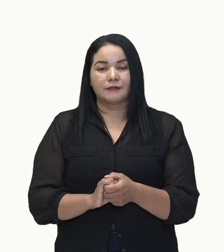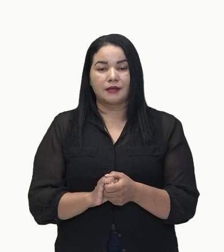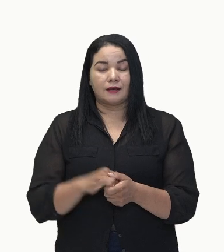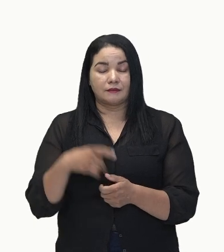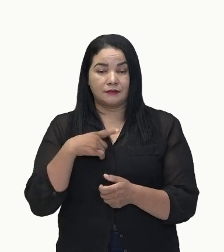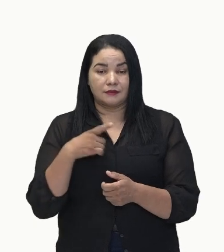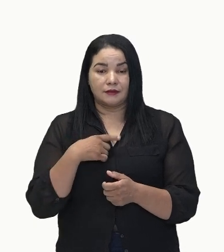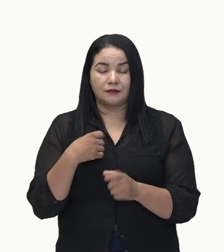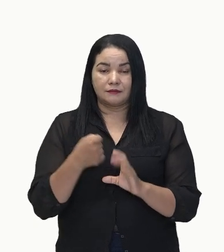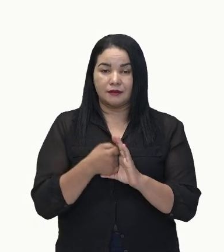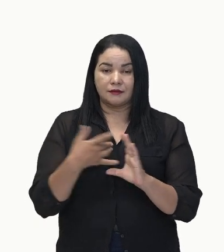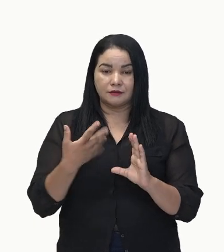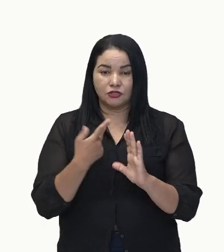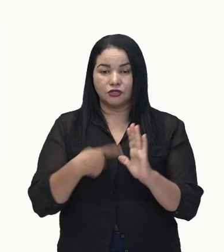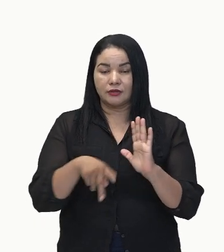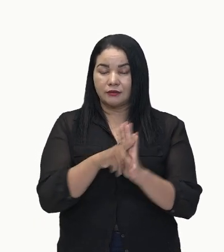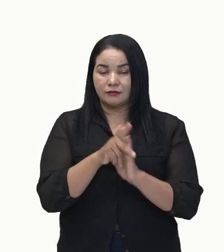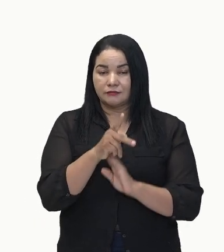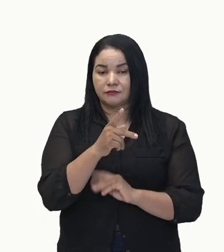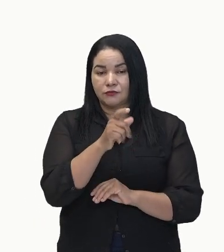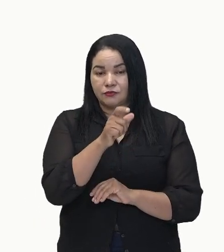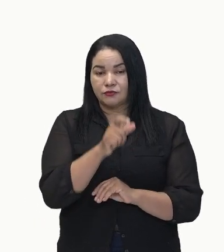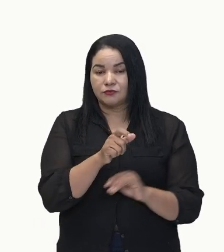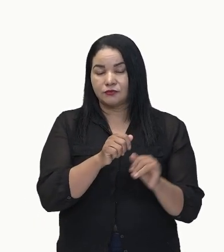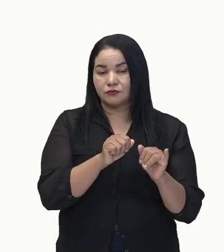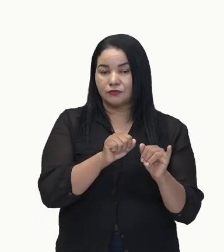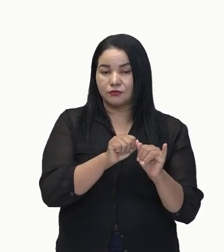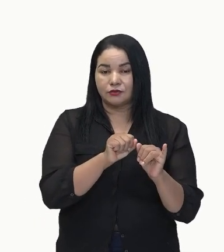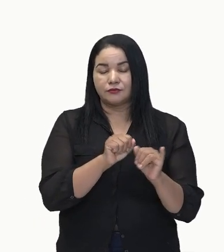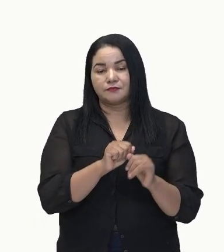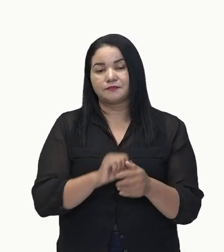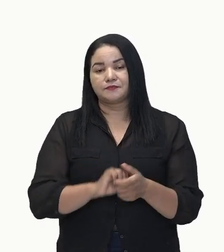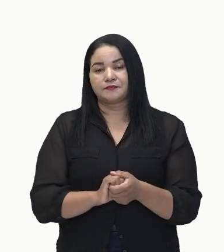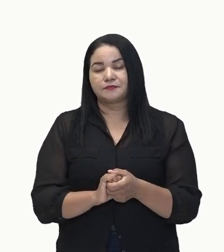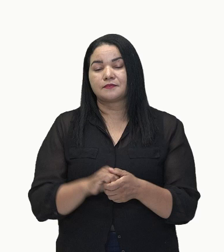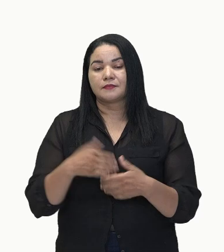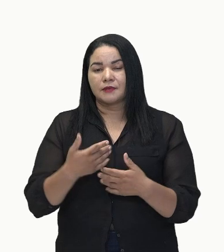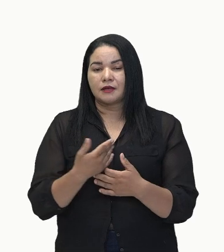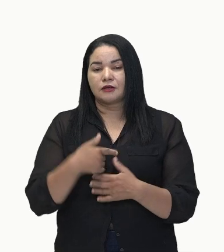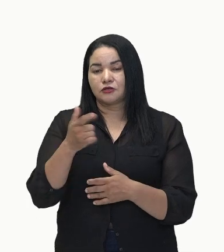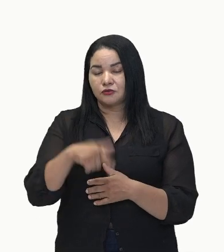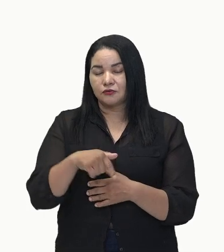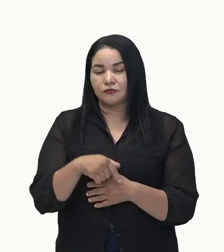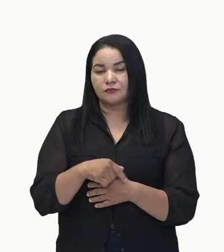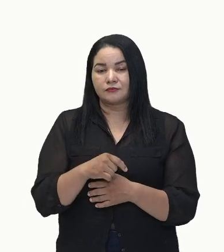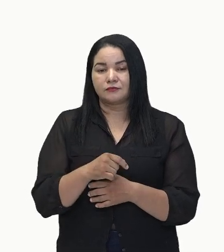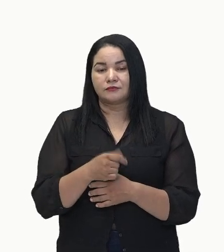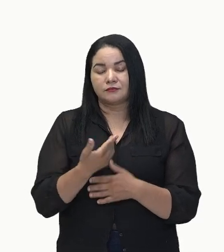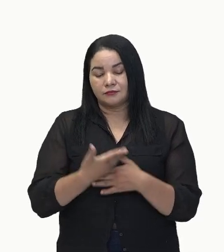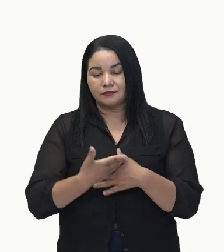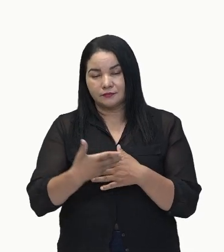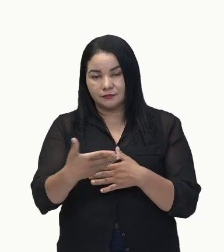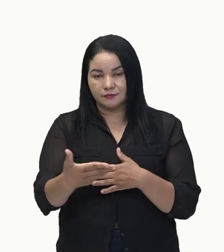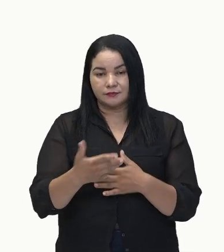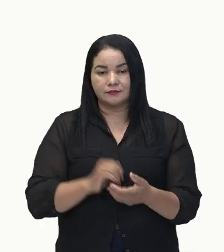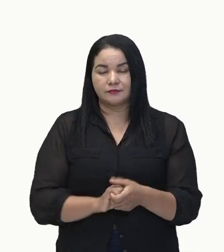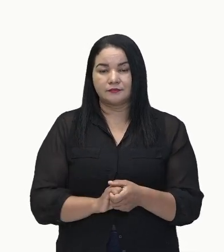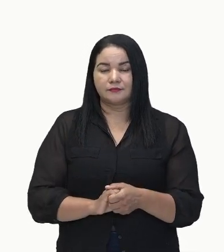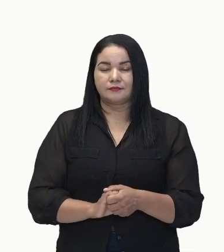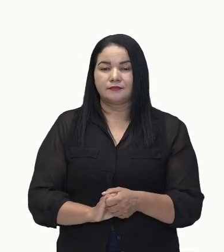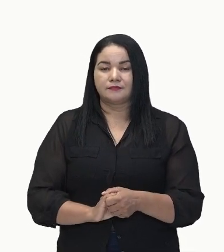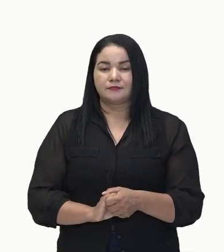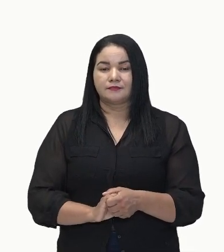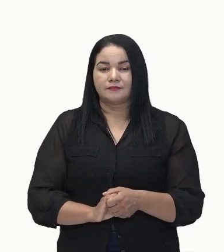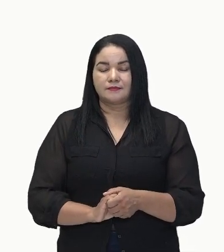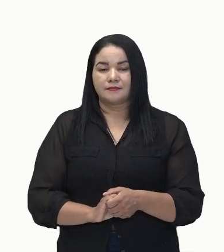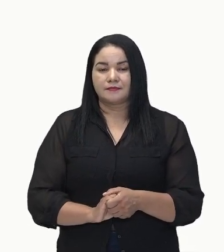sujeito. Ok? Muito bem. Então, vamos relembrando aqui, ainda, prosseguindo aqui a respeito dos predicados.